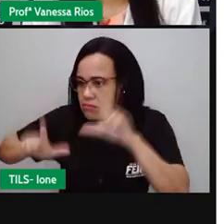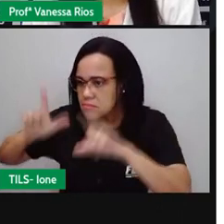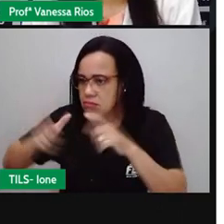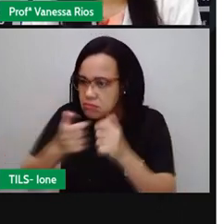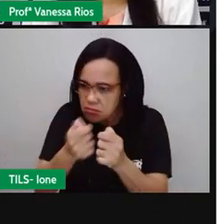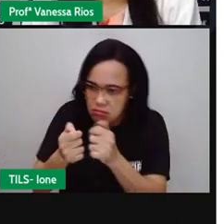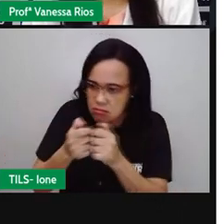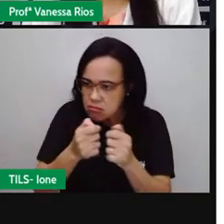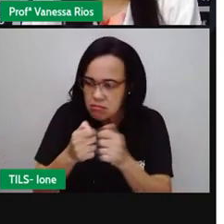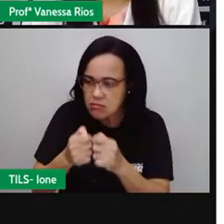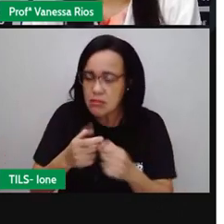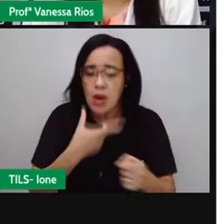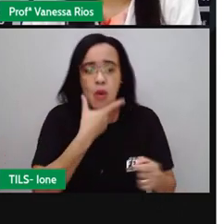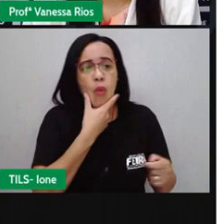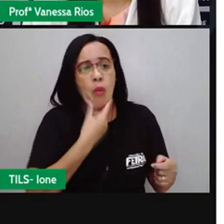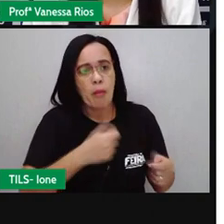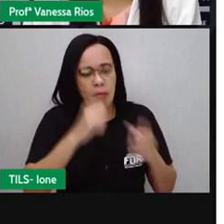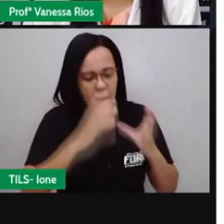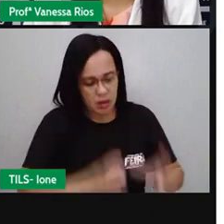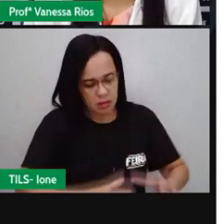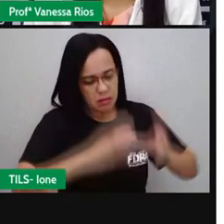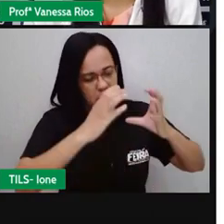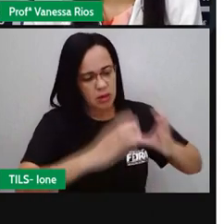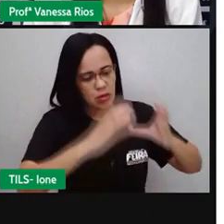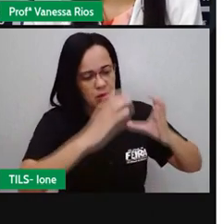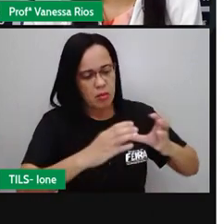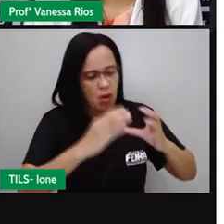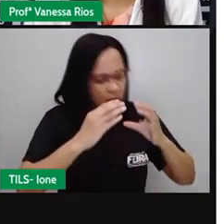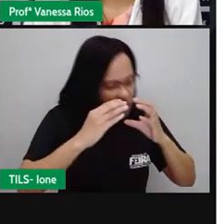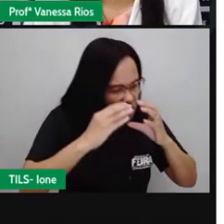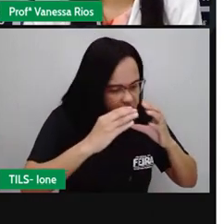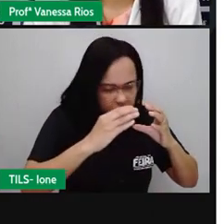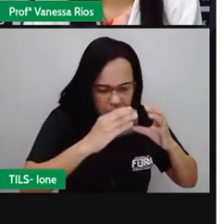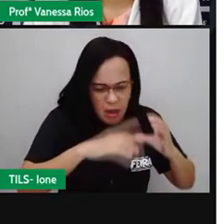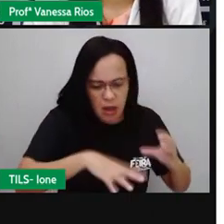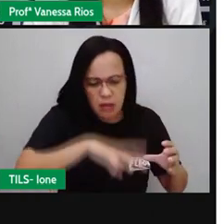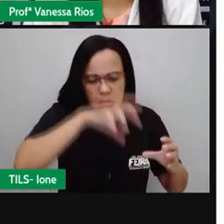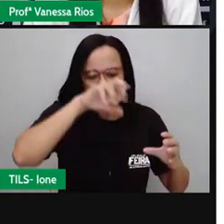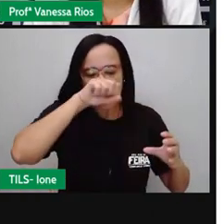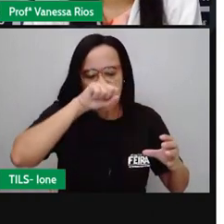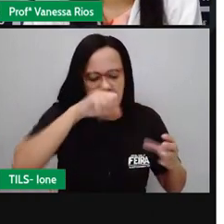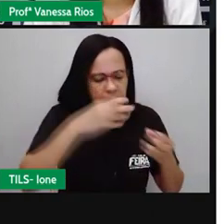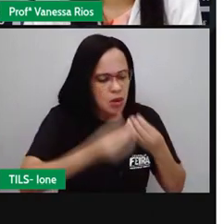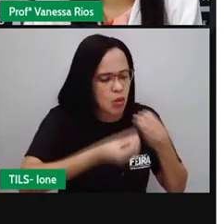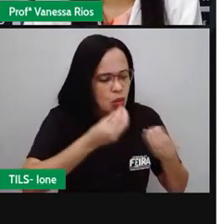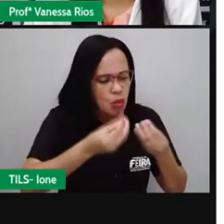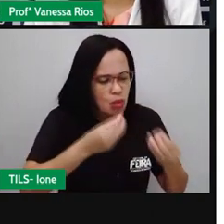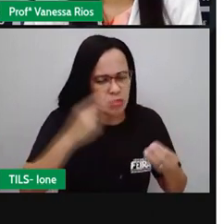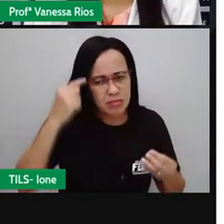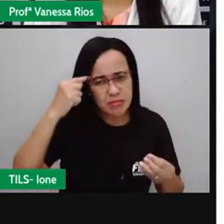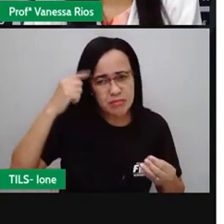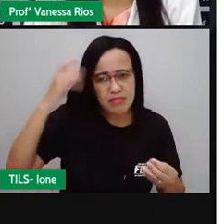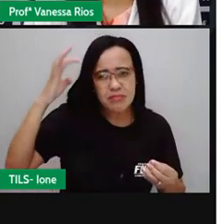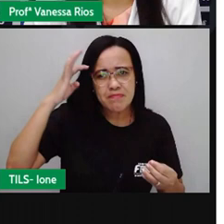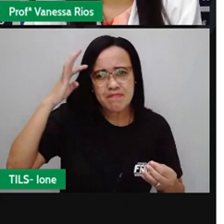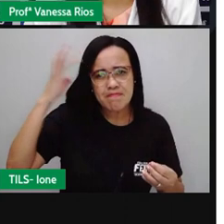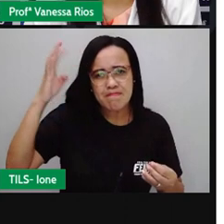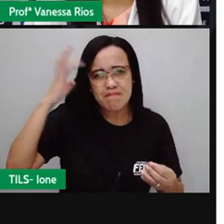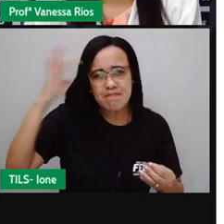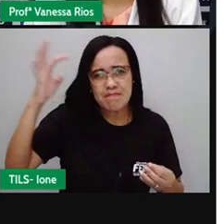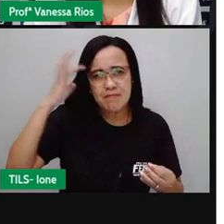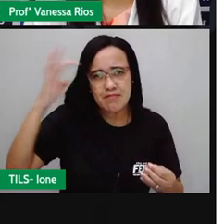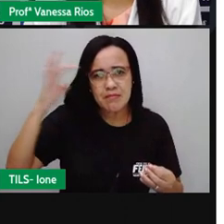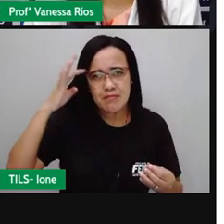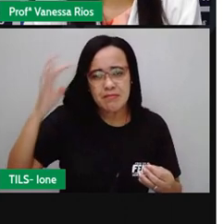segurou a bola com as mãos e a cheirou, tentando recapturar mentalmente o cheiro de couro.